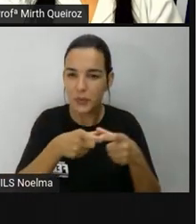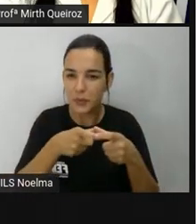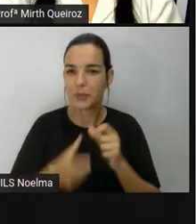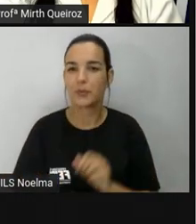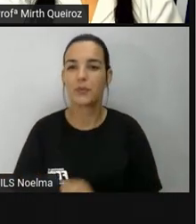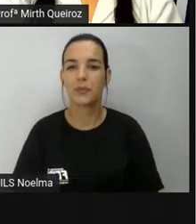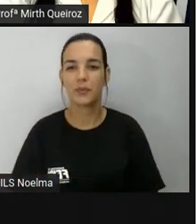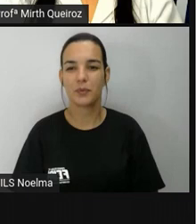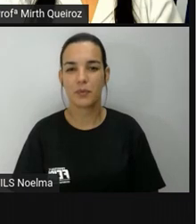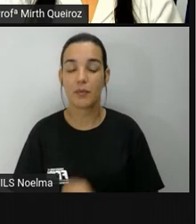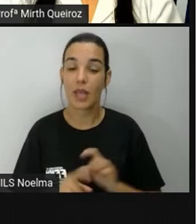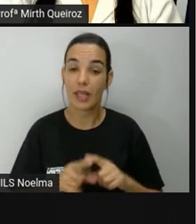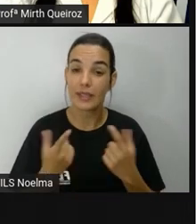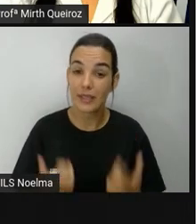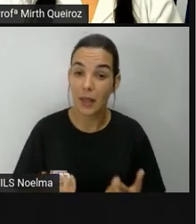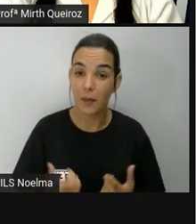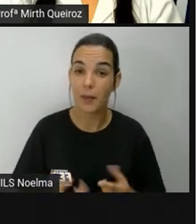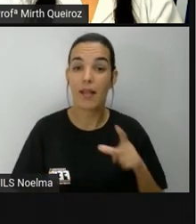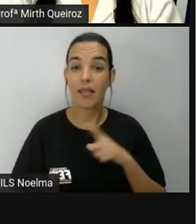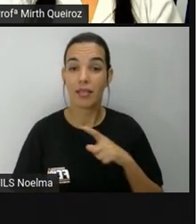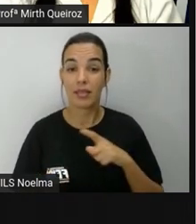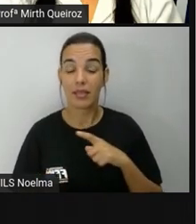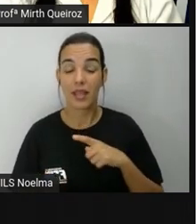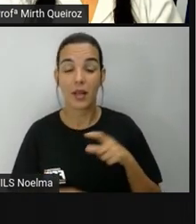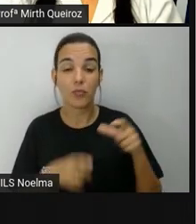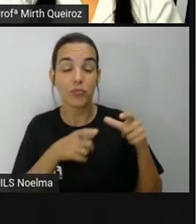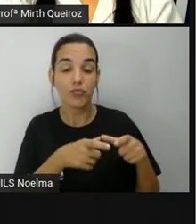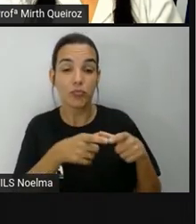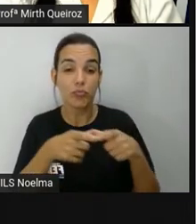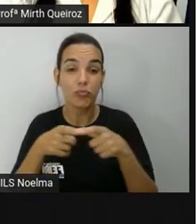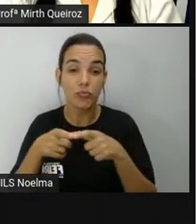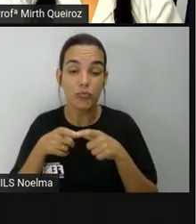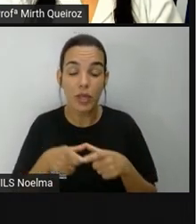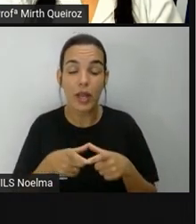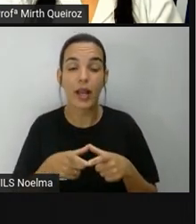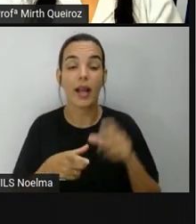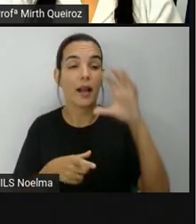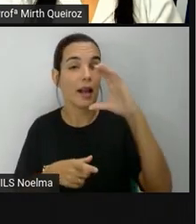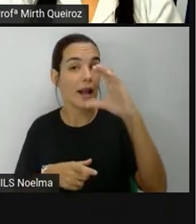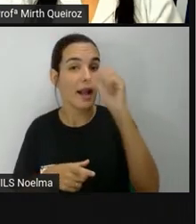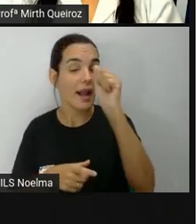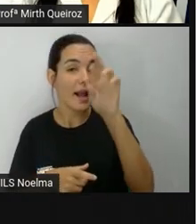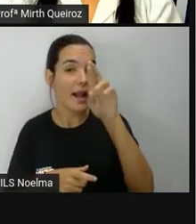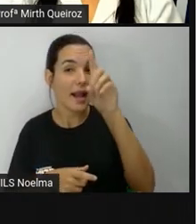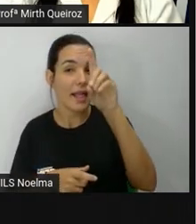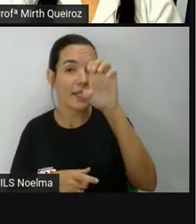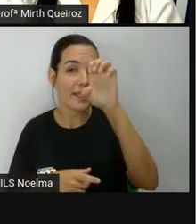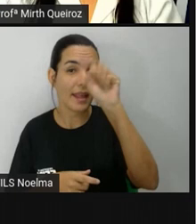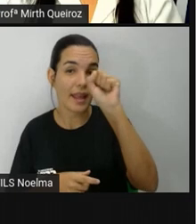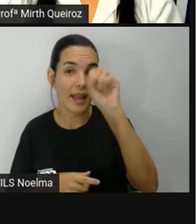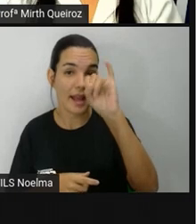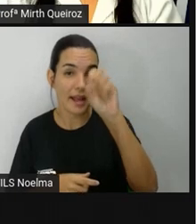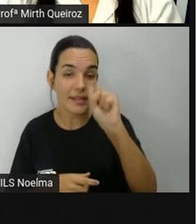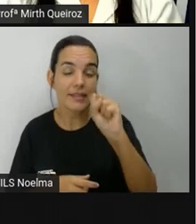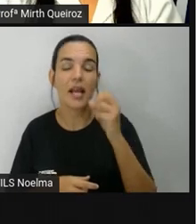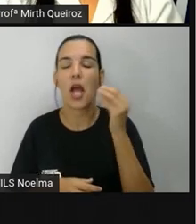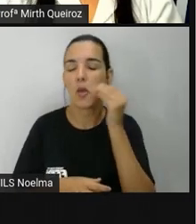norte. Graças a esses pontos cardeais, a gente consegue localizar aí